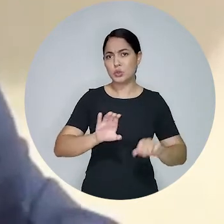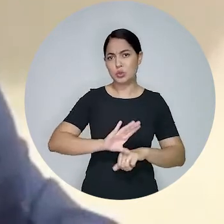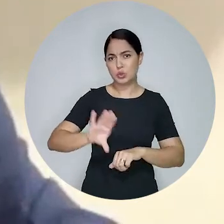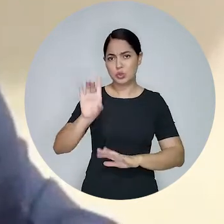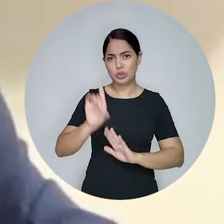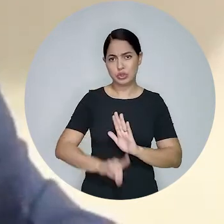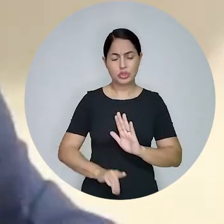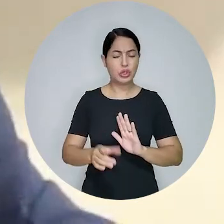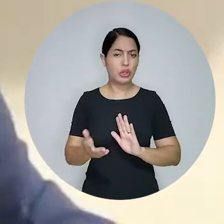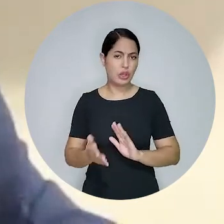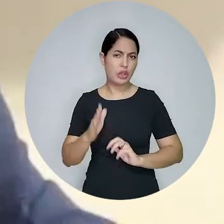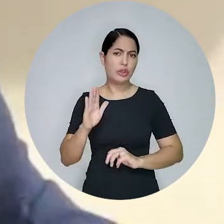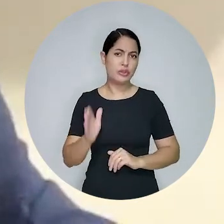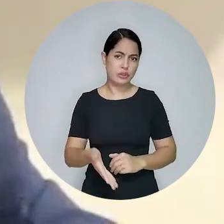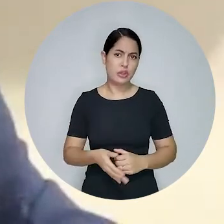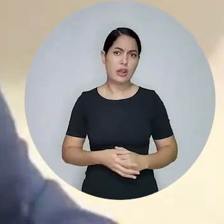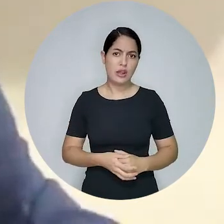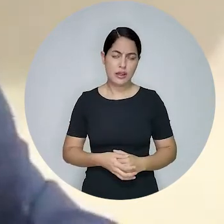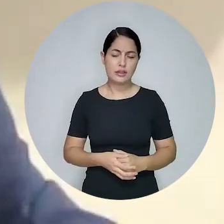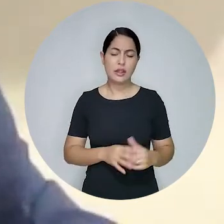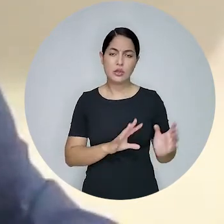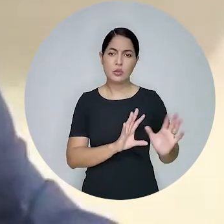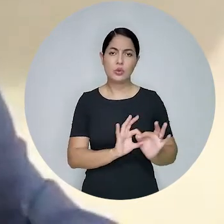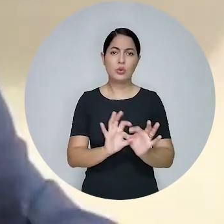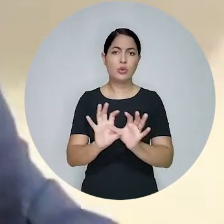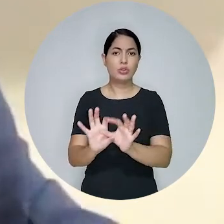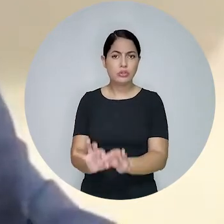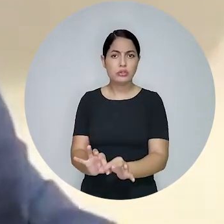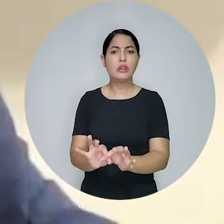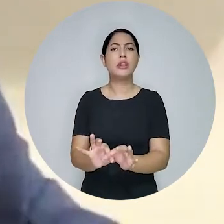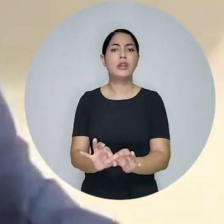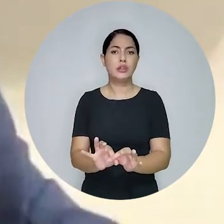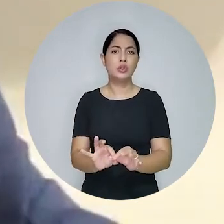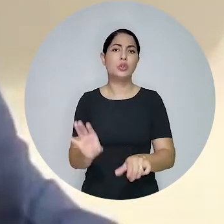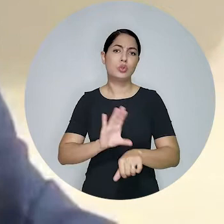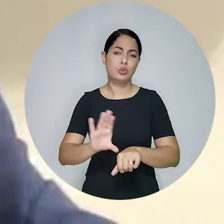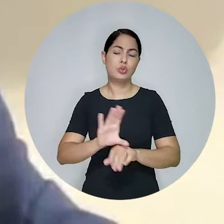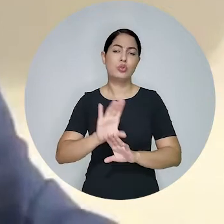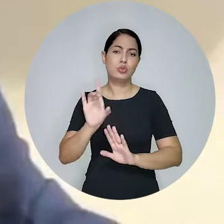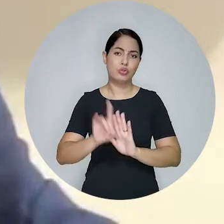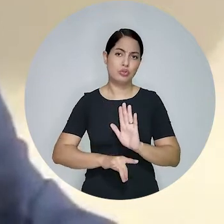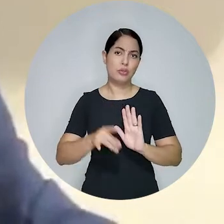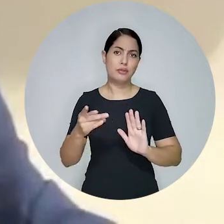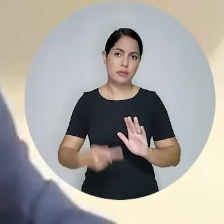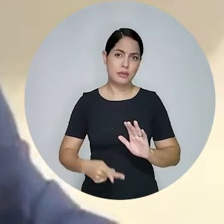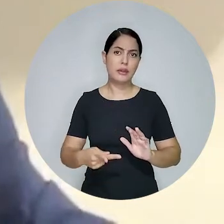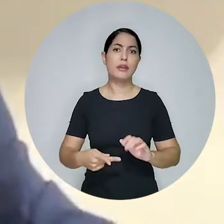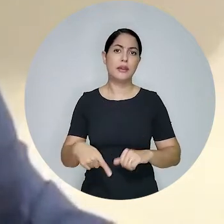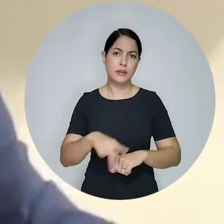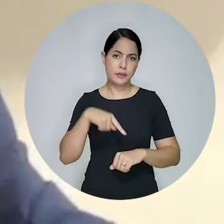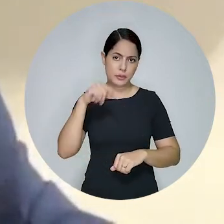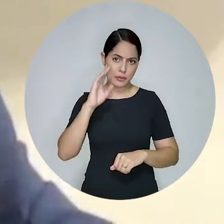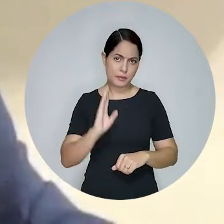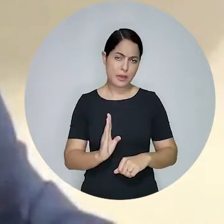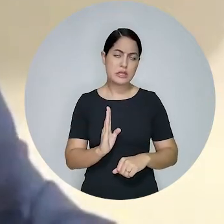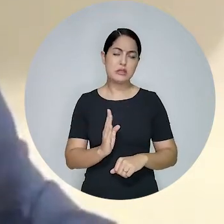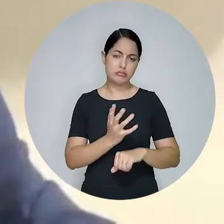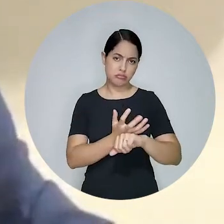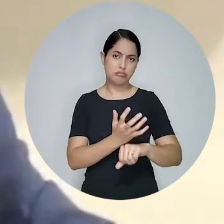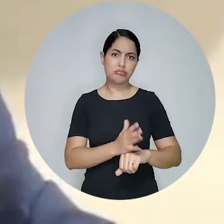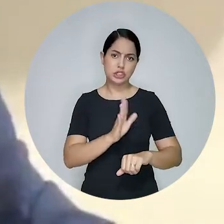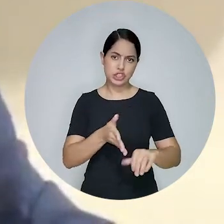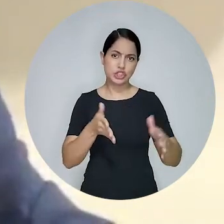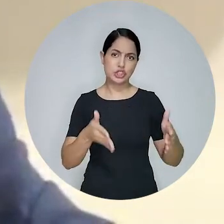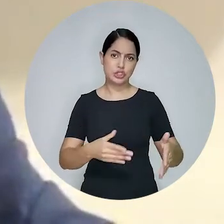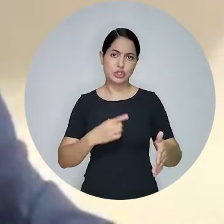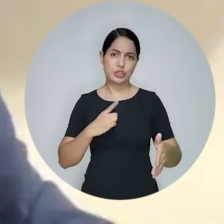dos cursos de direito no Brasil a partir das diretrizes curriculares estabelecidas para os cursos de direito. Então,